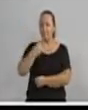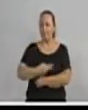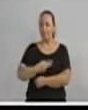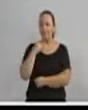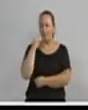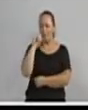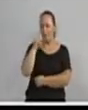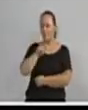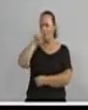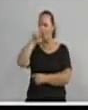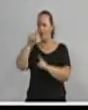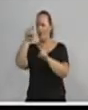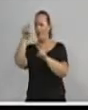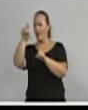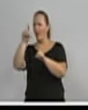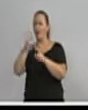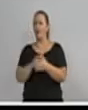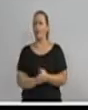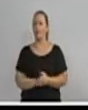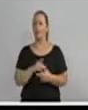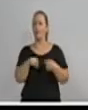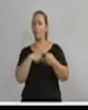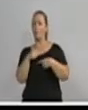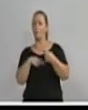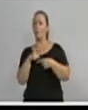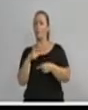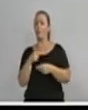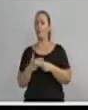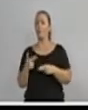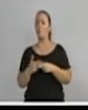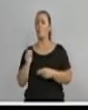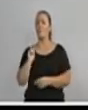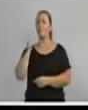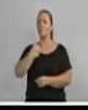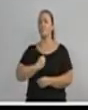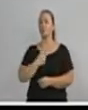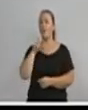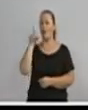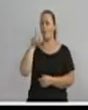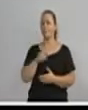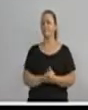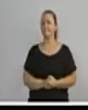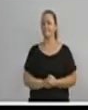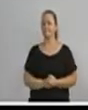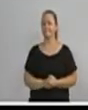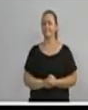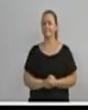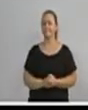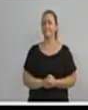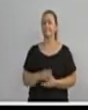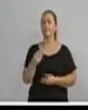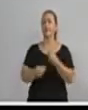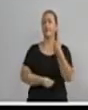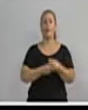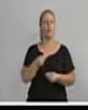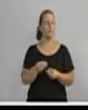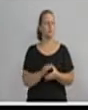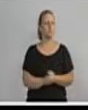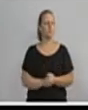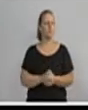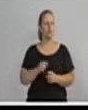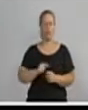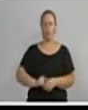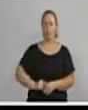do gráfico, olha para onde foi as pedaladas fiscais. Olha para onde foi as pedaladas fiscais. Para a estratosfera. E